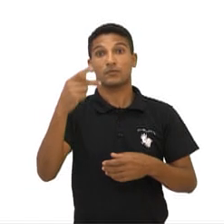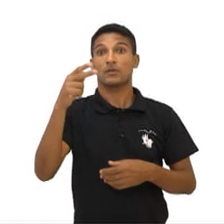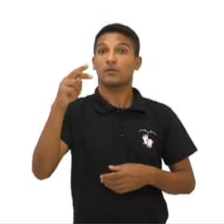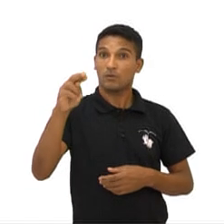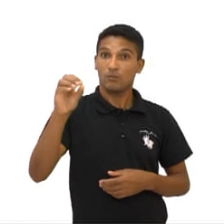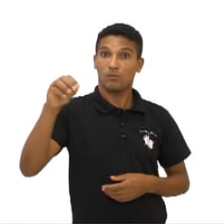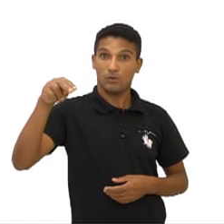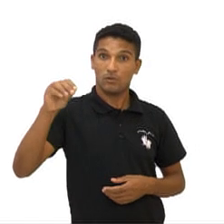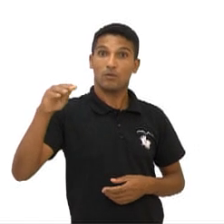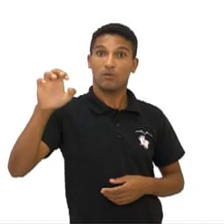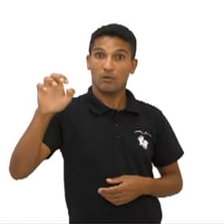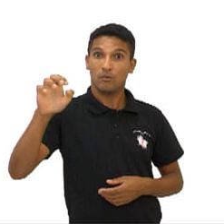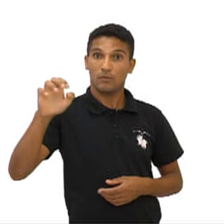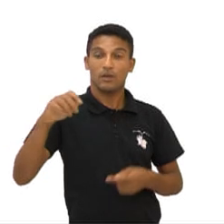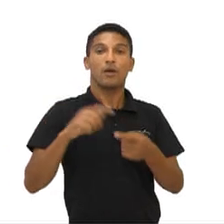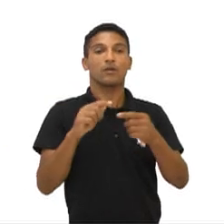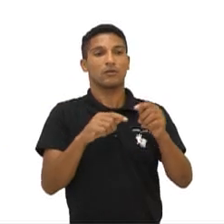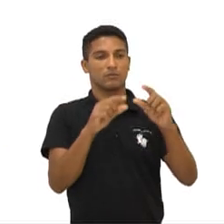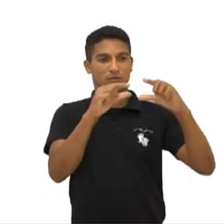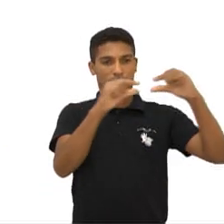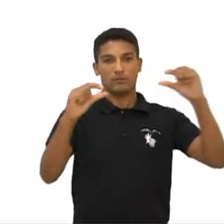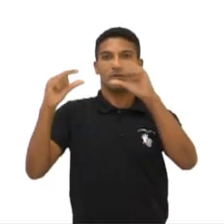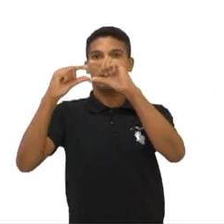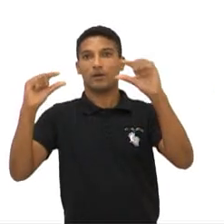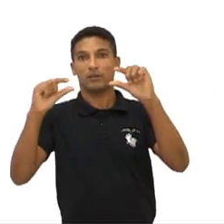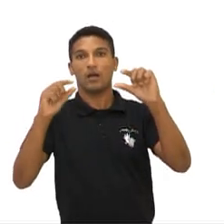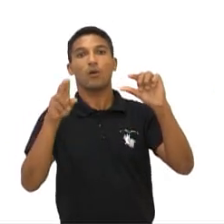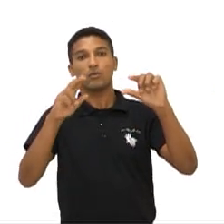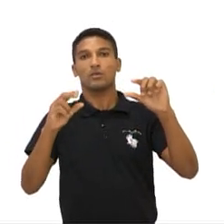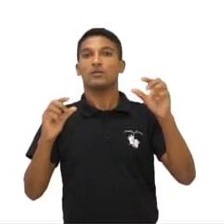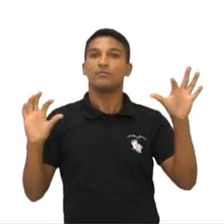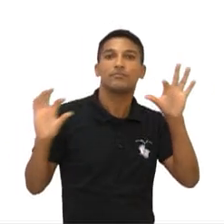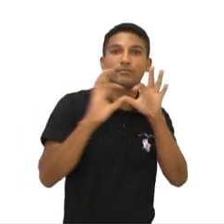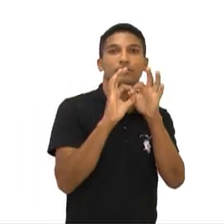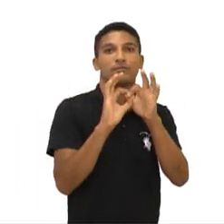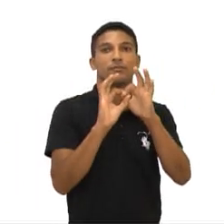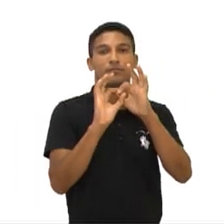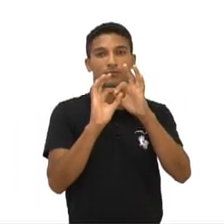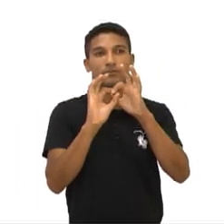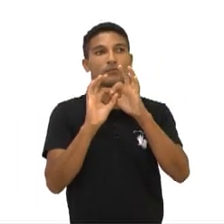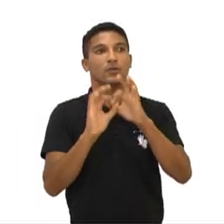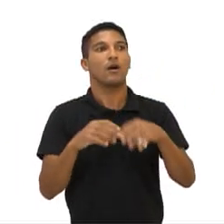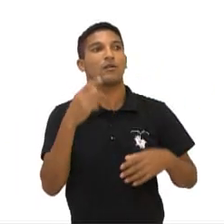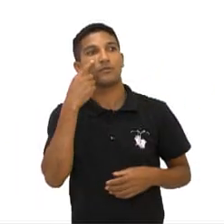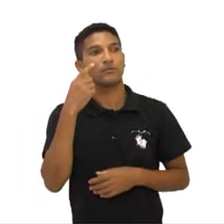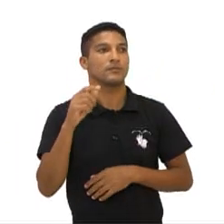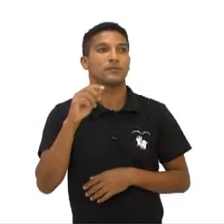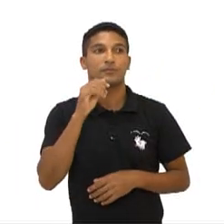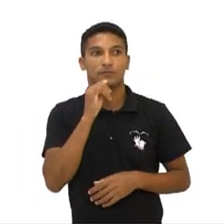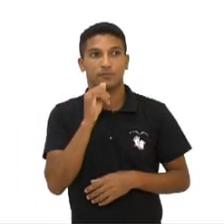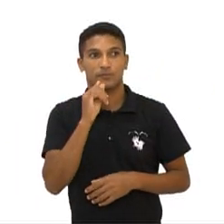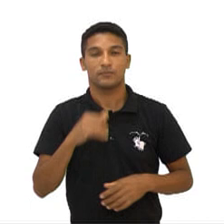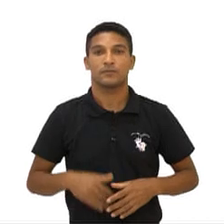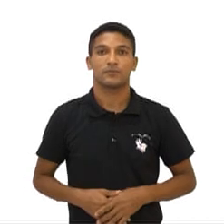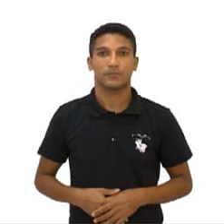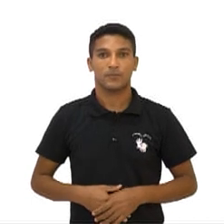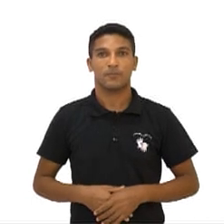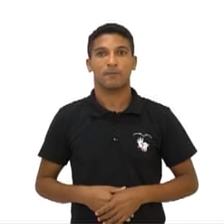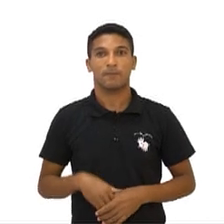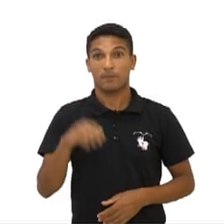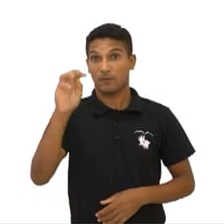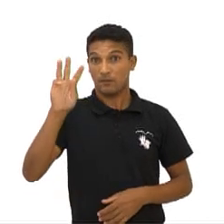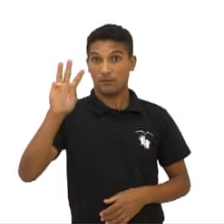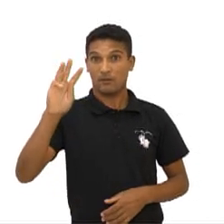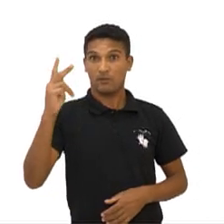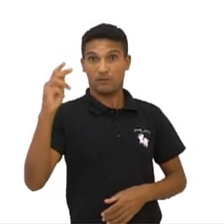relativos são usados para unir as orações. Perfeito. Como exemplo ali, That's the girl that or who I love. Então lembrando